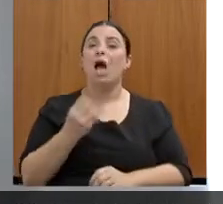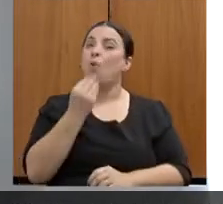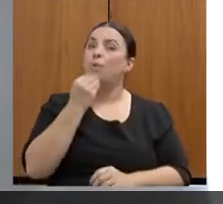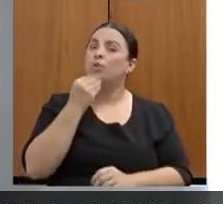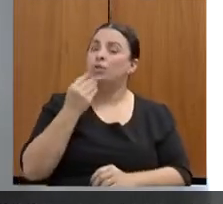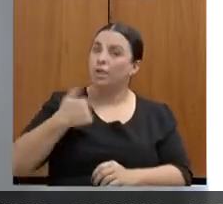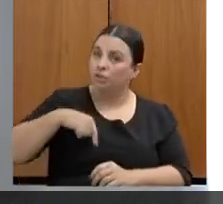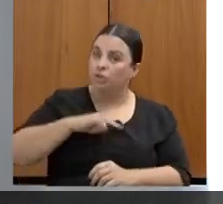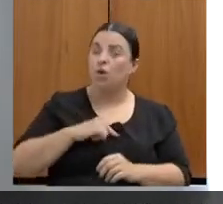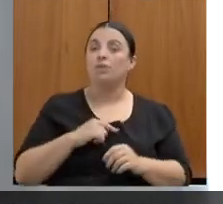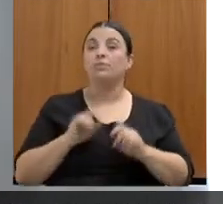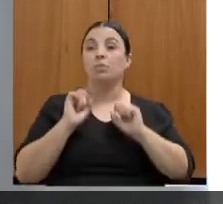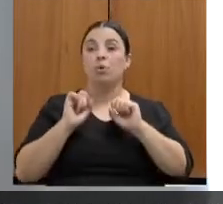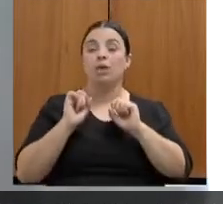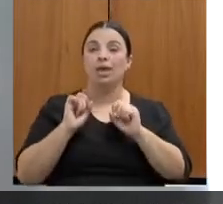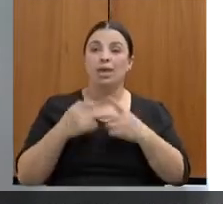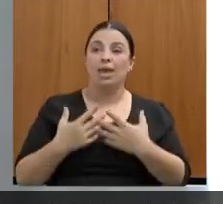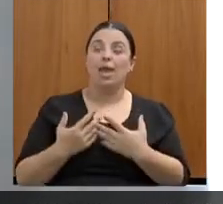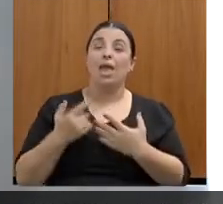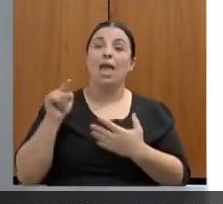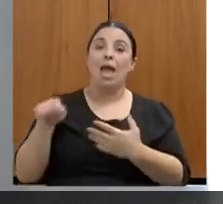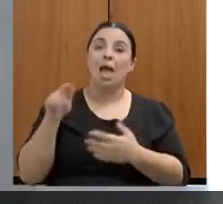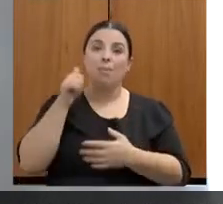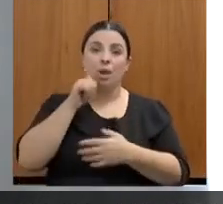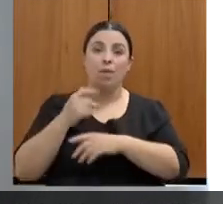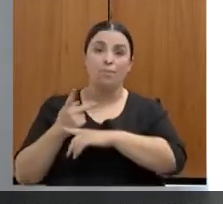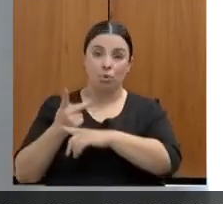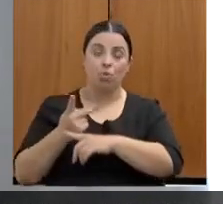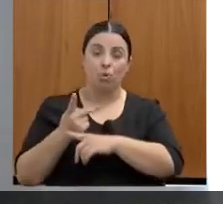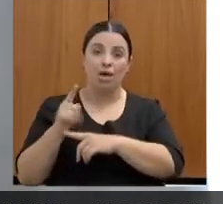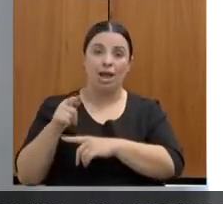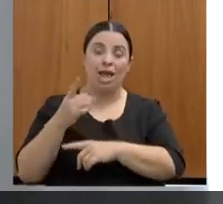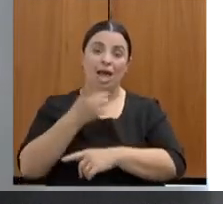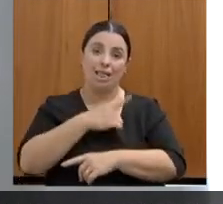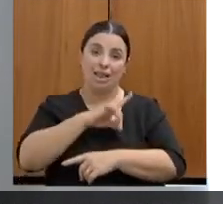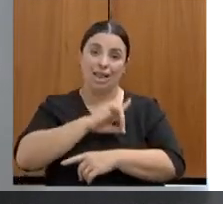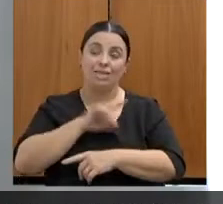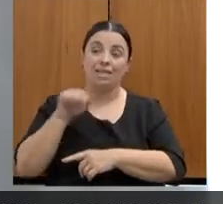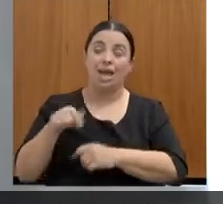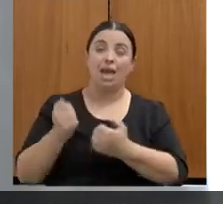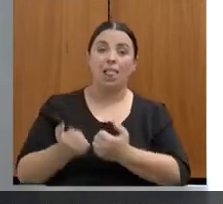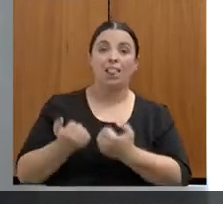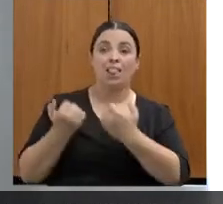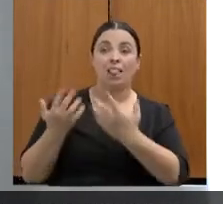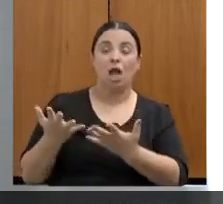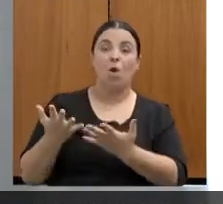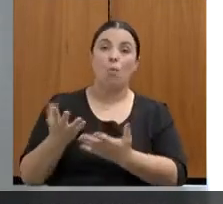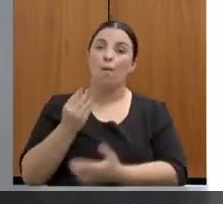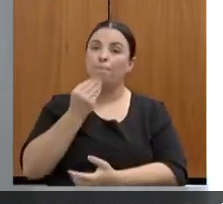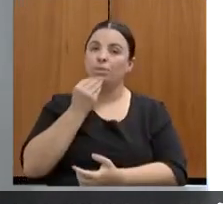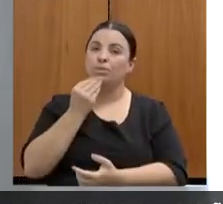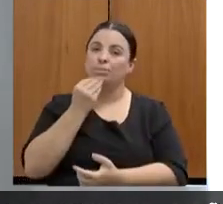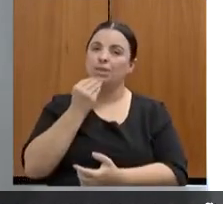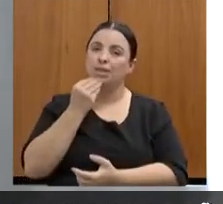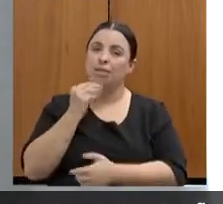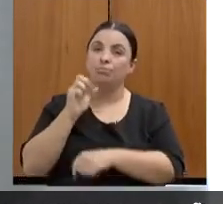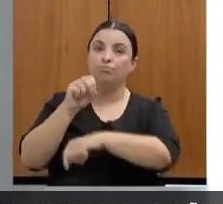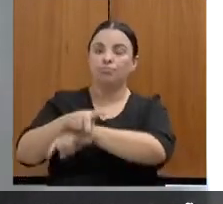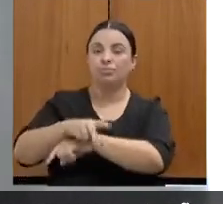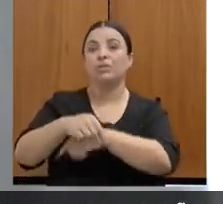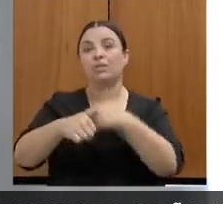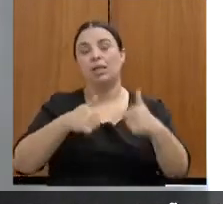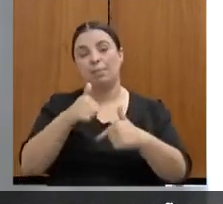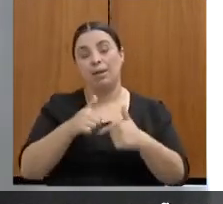delegacia, elas podem também receber uma oportunidade de emprego. A gente sabe que, além da dependência